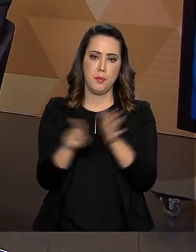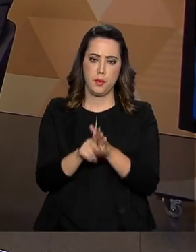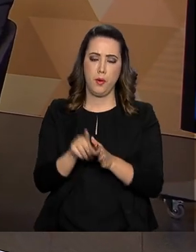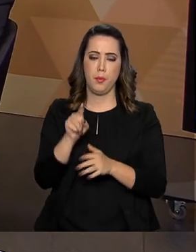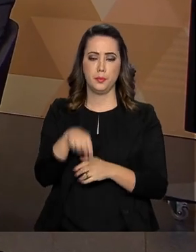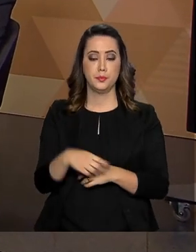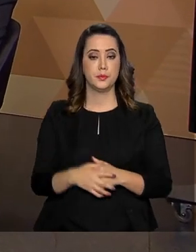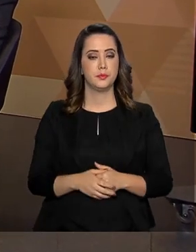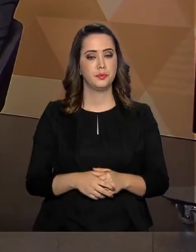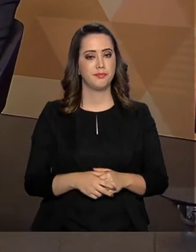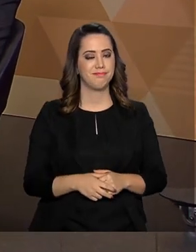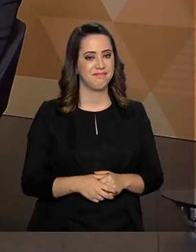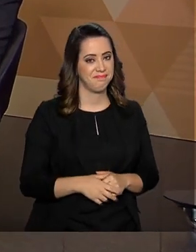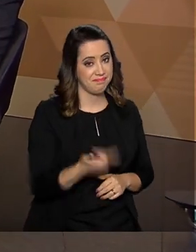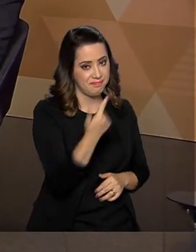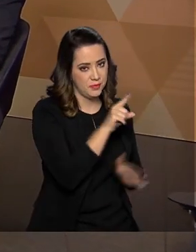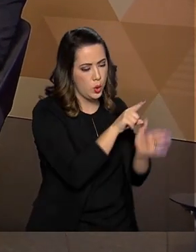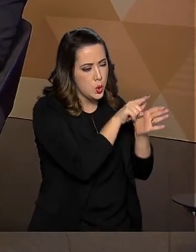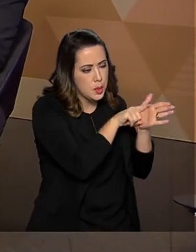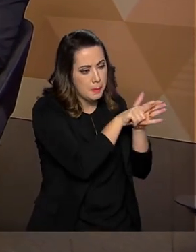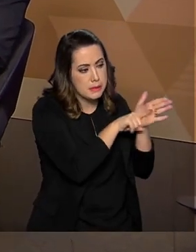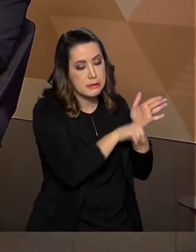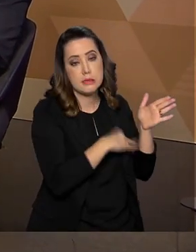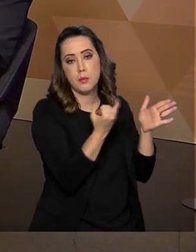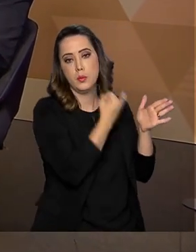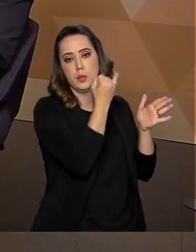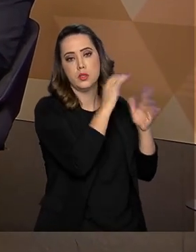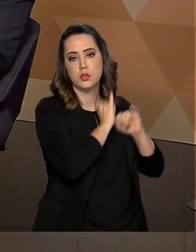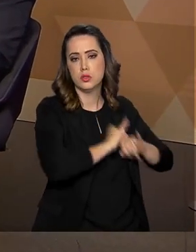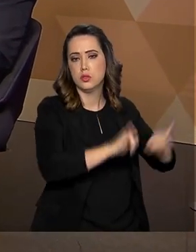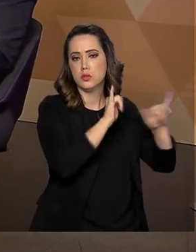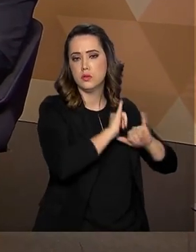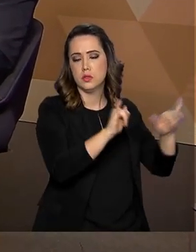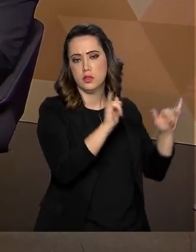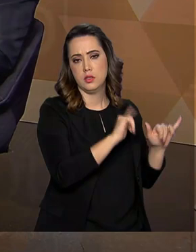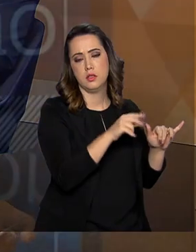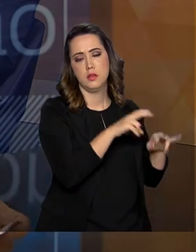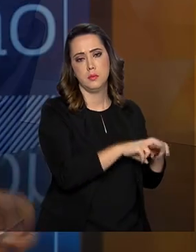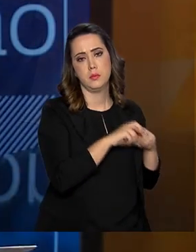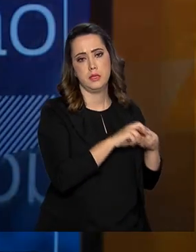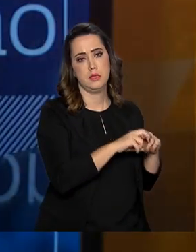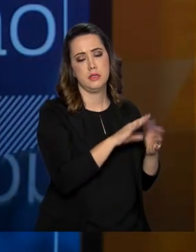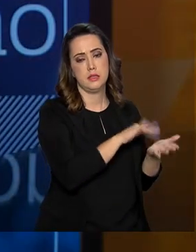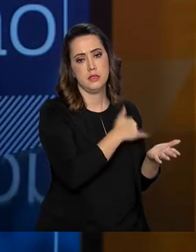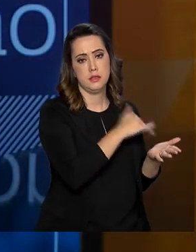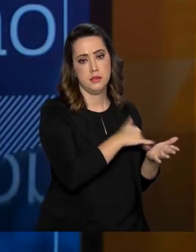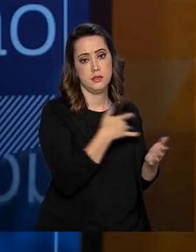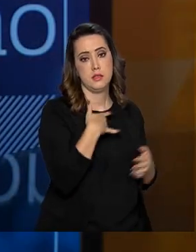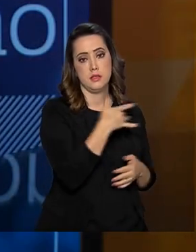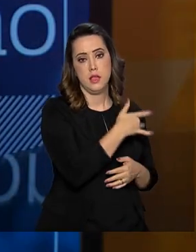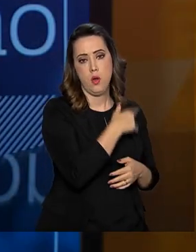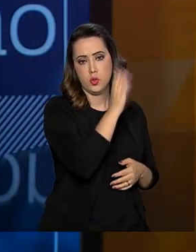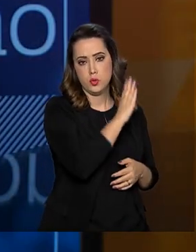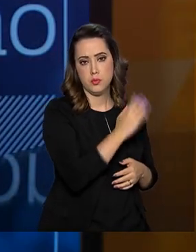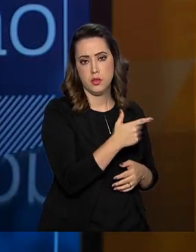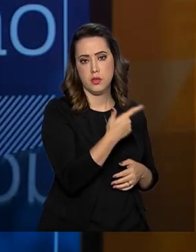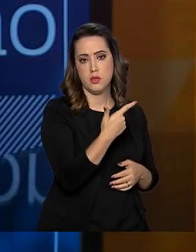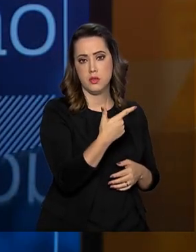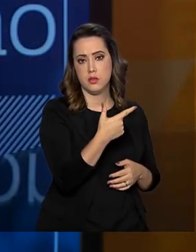temos. Uma outra pesquisa importante que foi divulgada pela Secretaria de Vigilância em Saúde foi Saúde Brasil